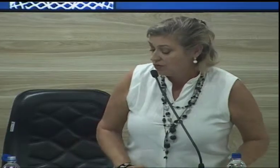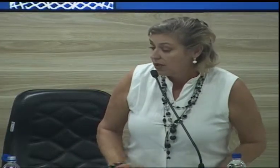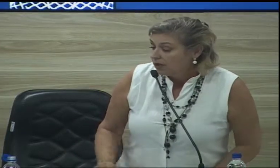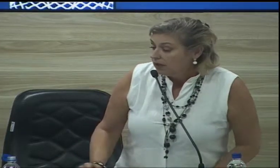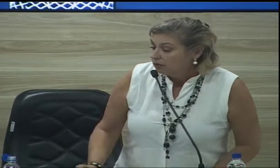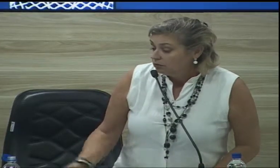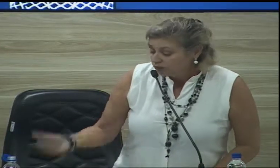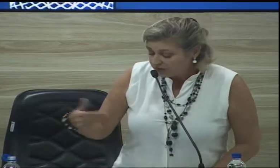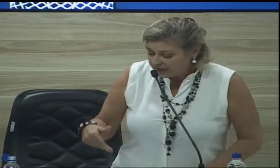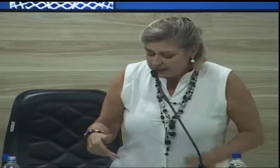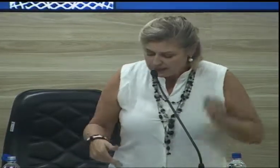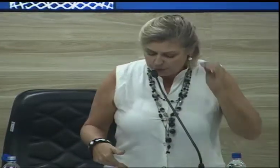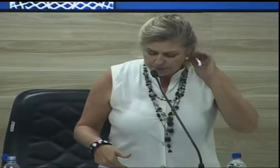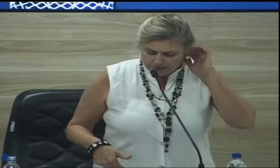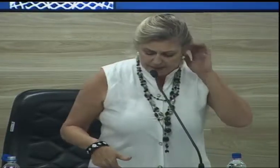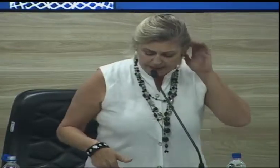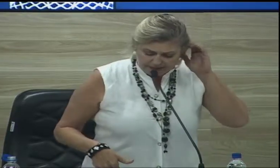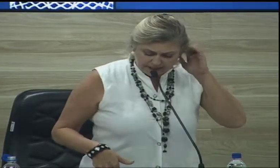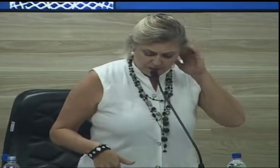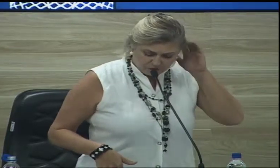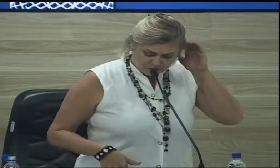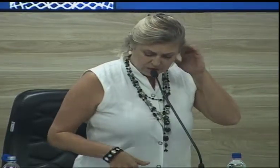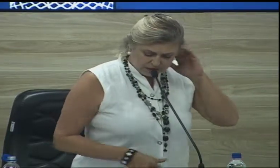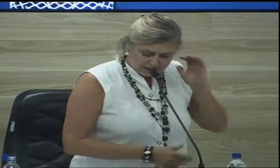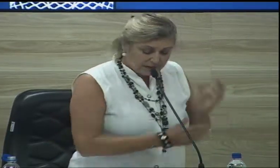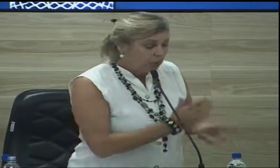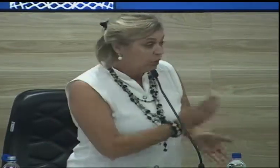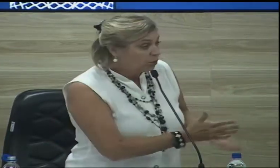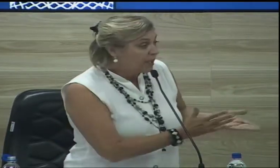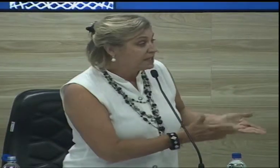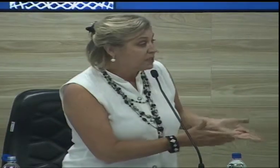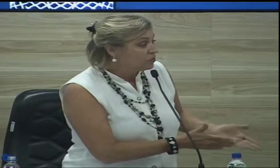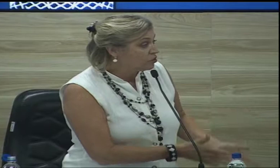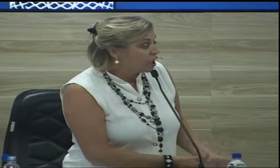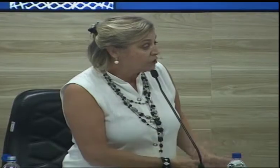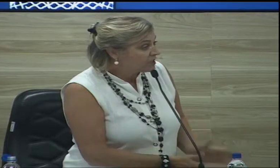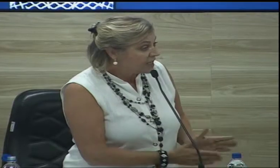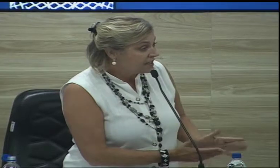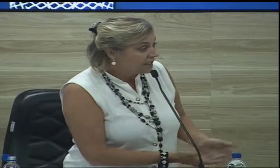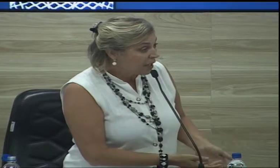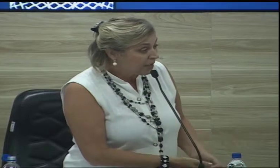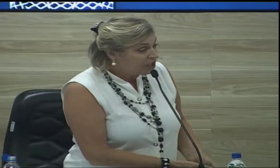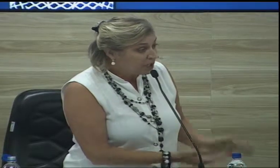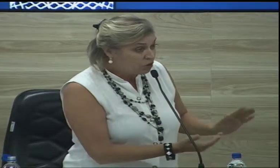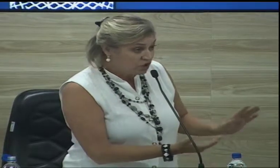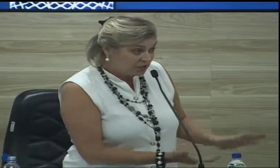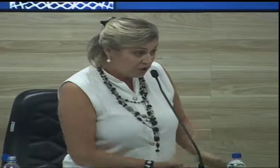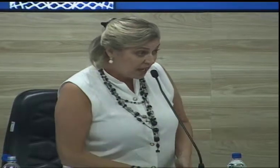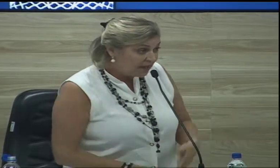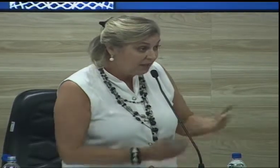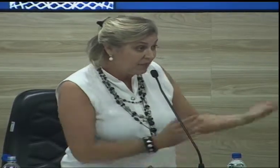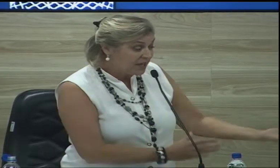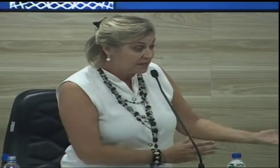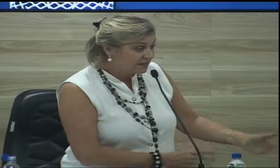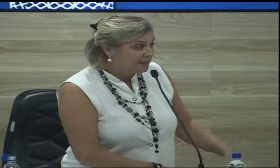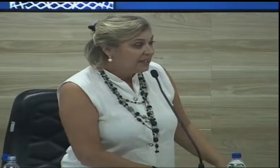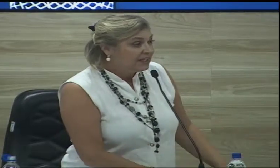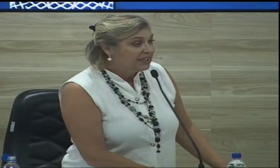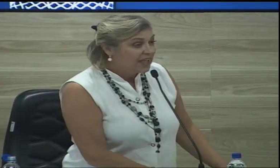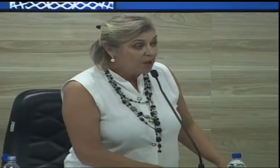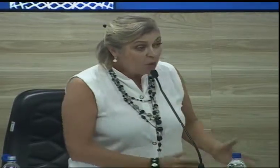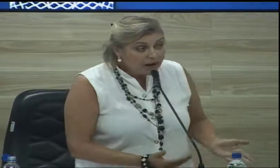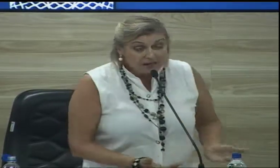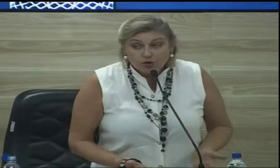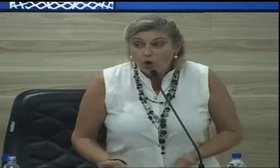assuntos. Um dos grandes problemas que temos quanto a resíduos sólidos é exatamente a logística inversa,